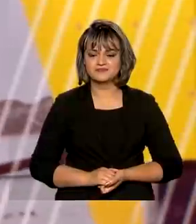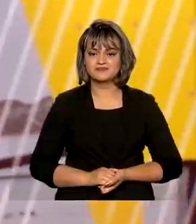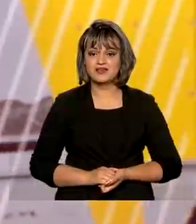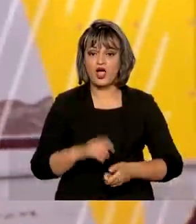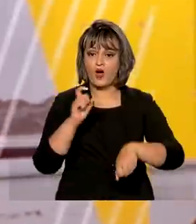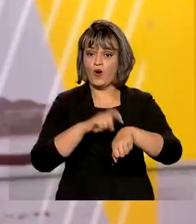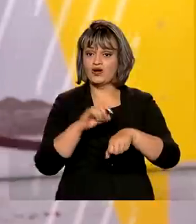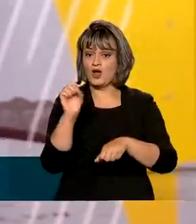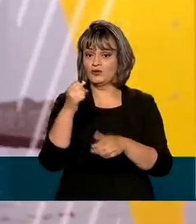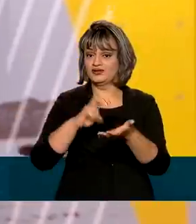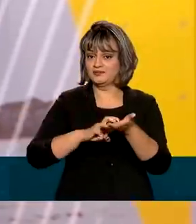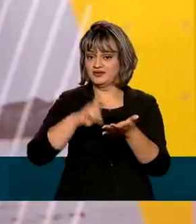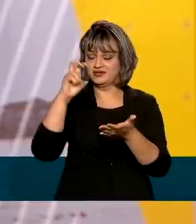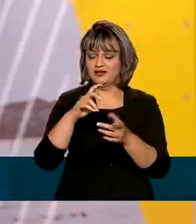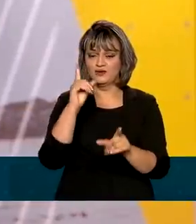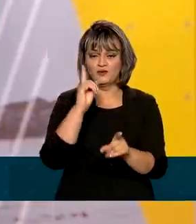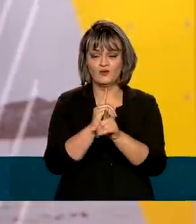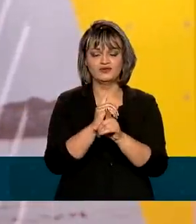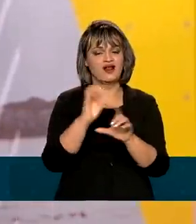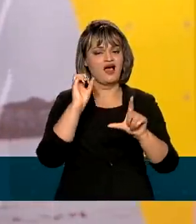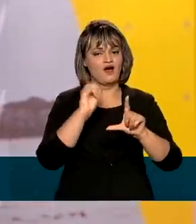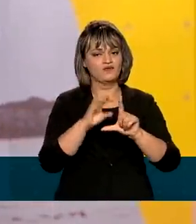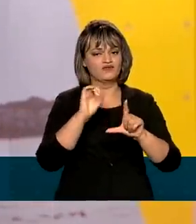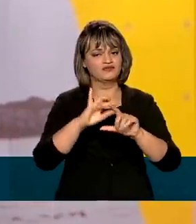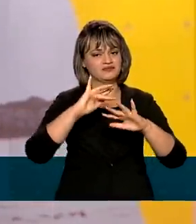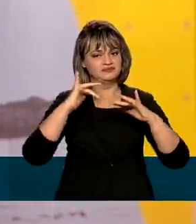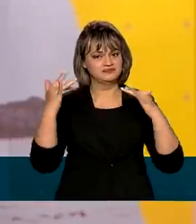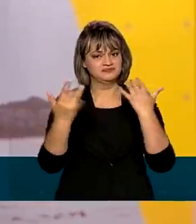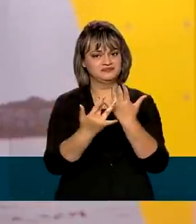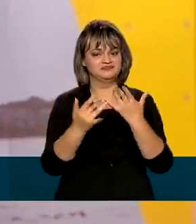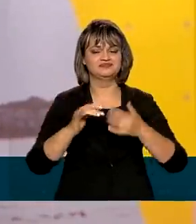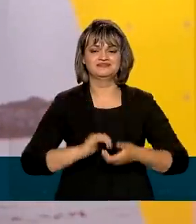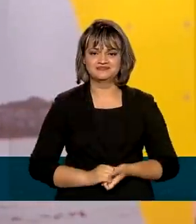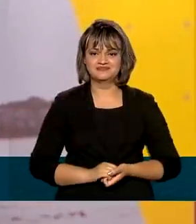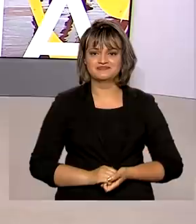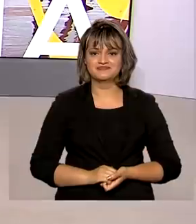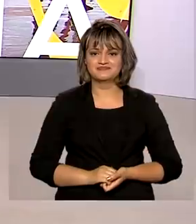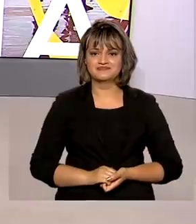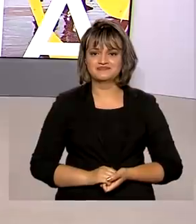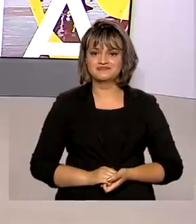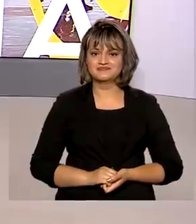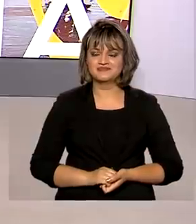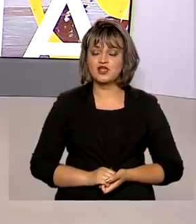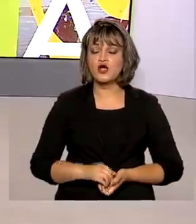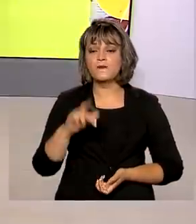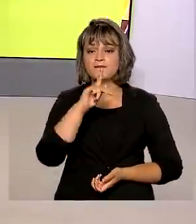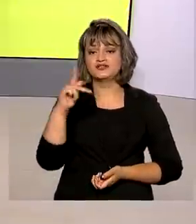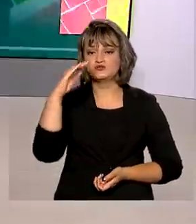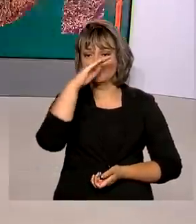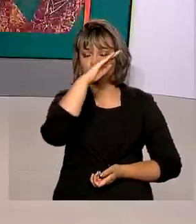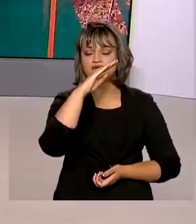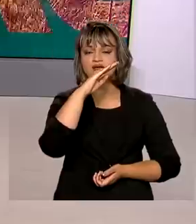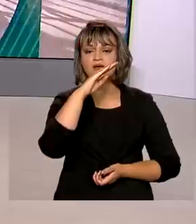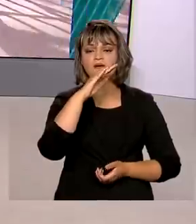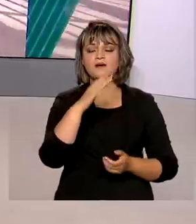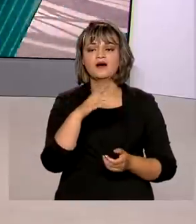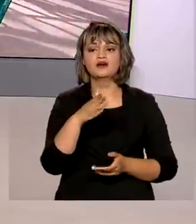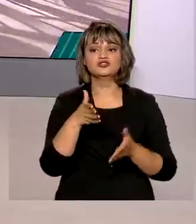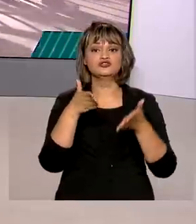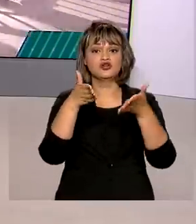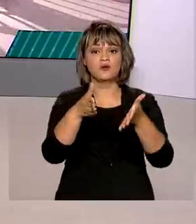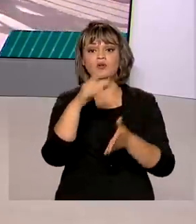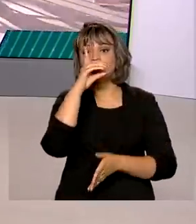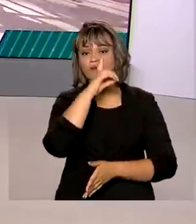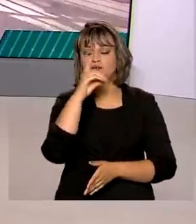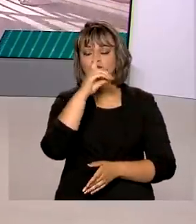Oito horas da manhã, você nos acompanha também pelas redes sociais. O presidente Jair Bolsonaro chegou neste